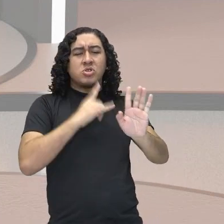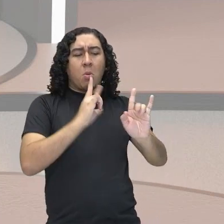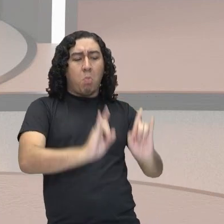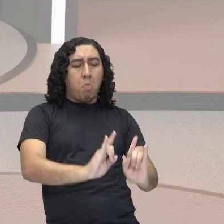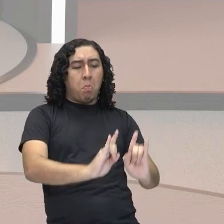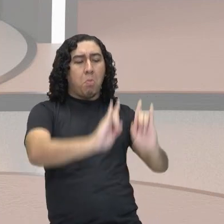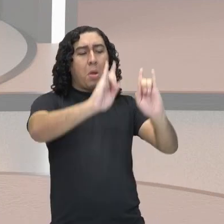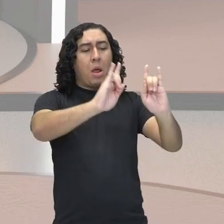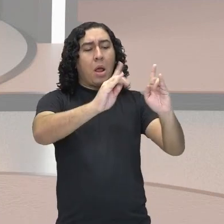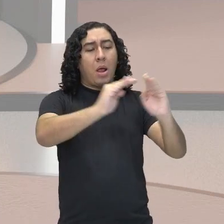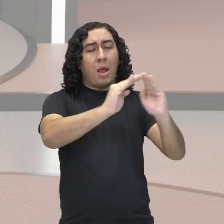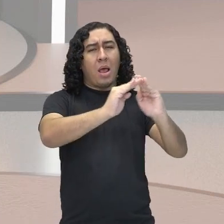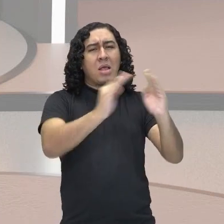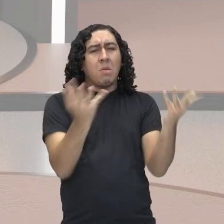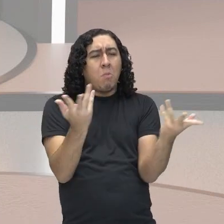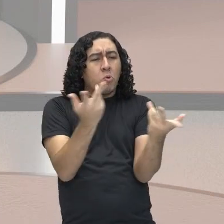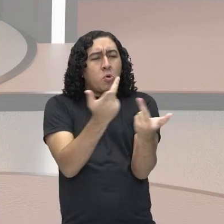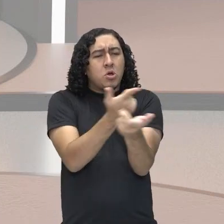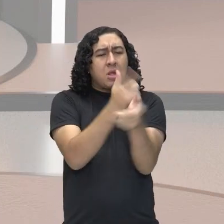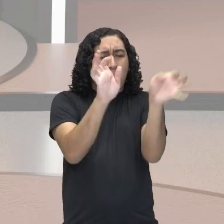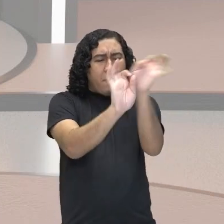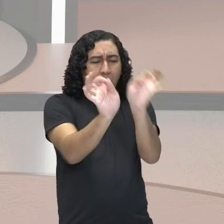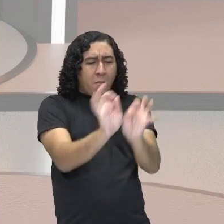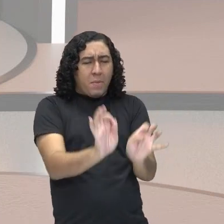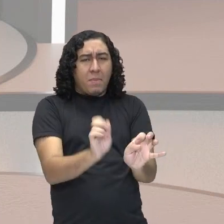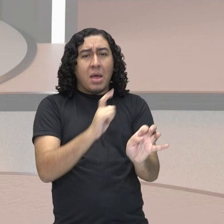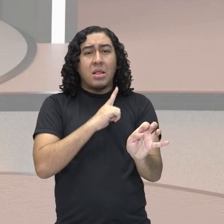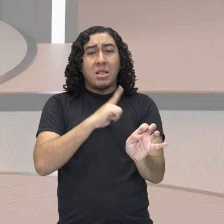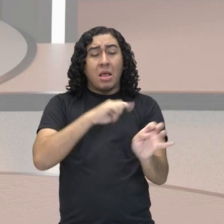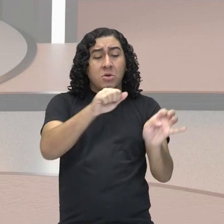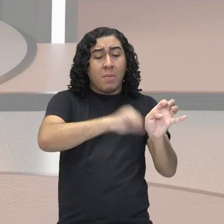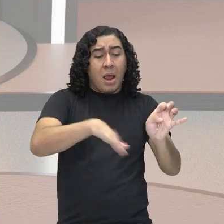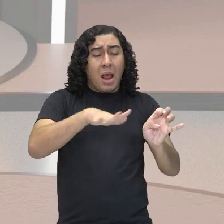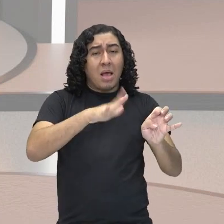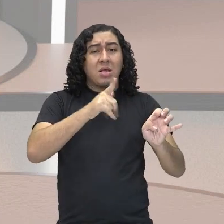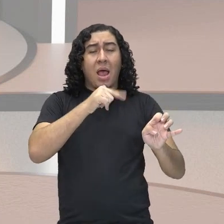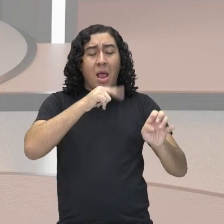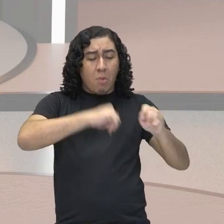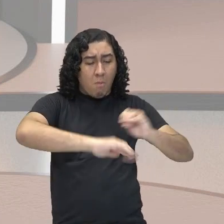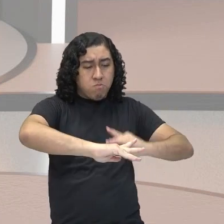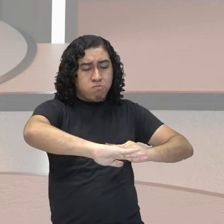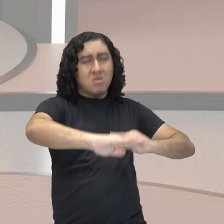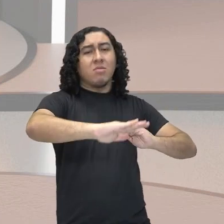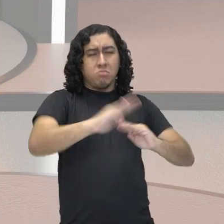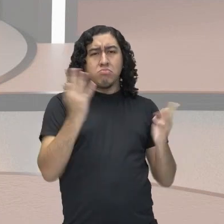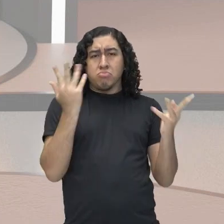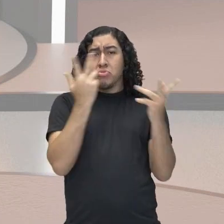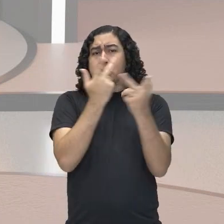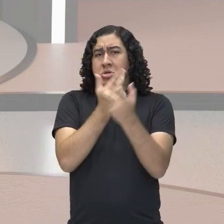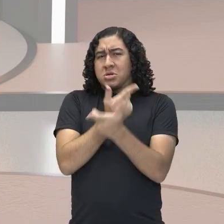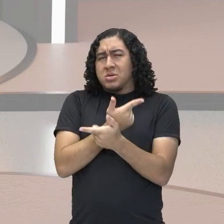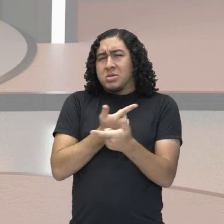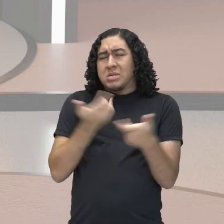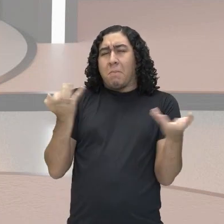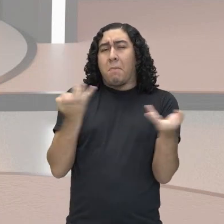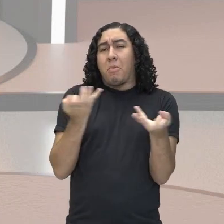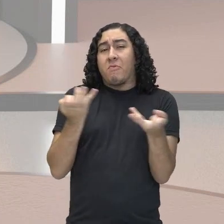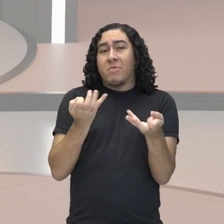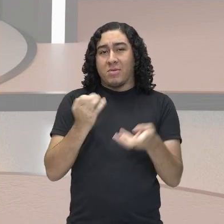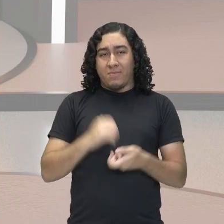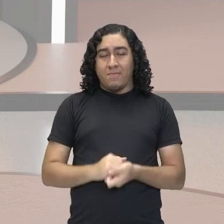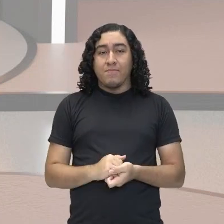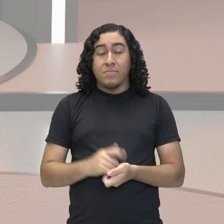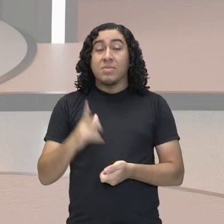bonita, tem até uma piscina. Está tudo legal, né? É uma casa realmente dos sonhos. Existem